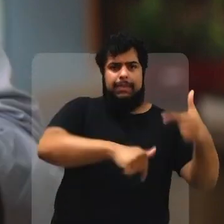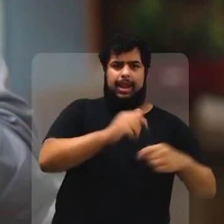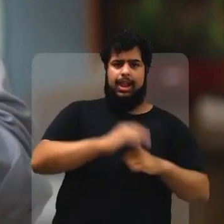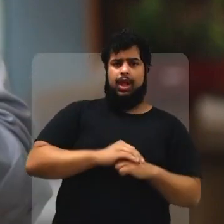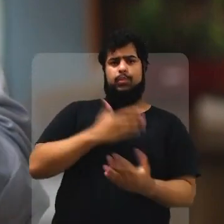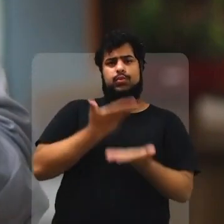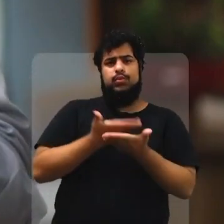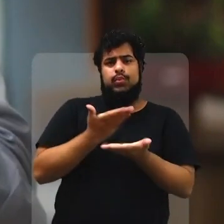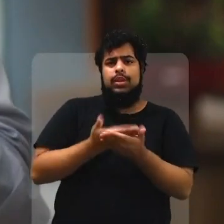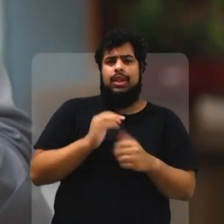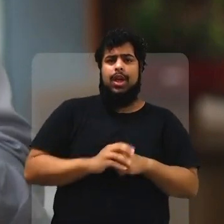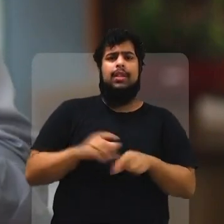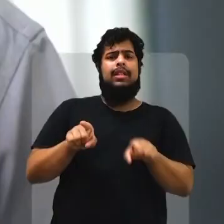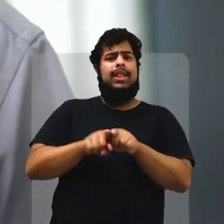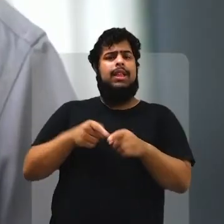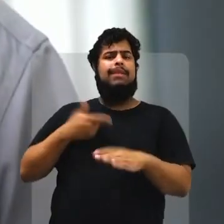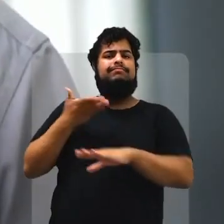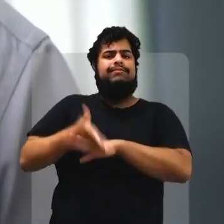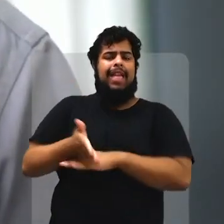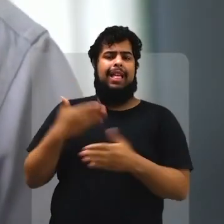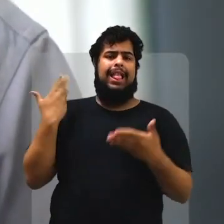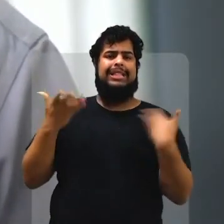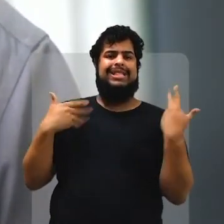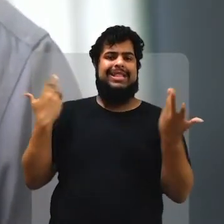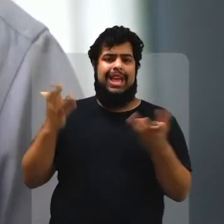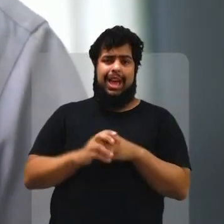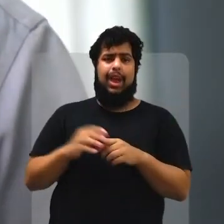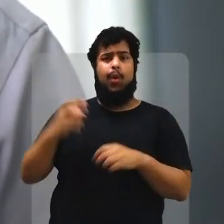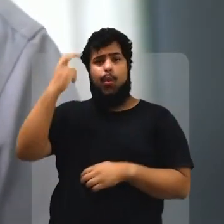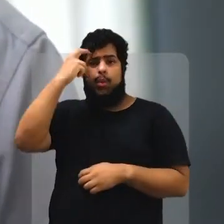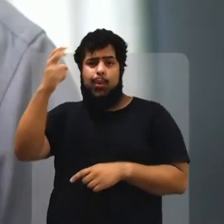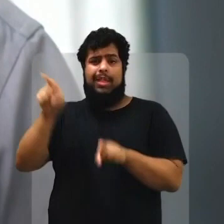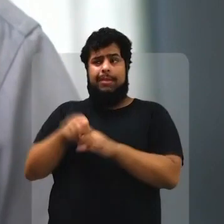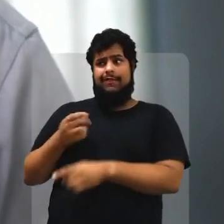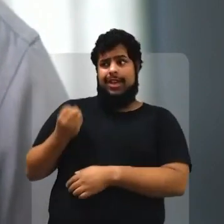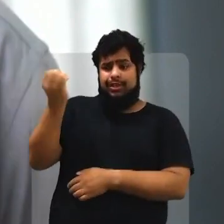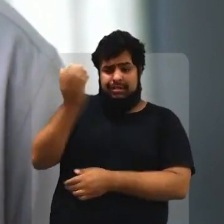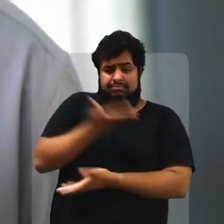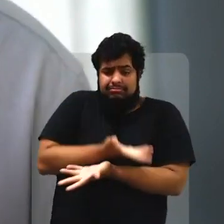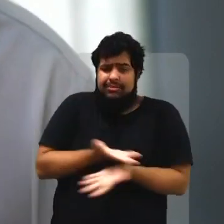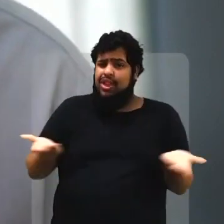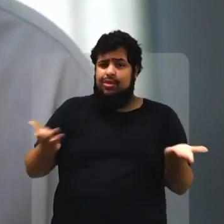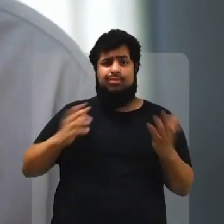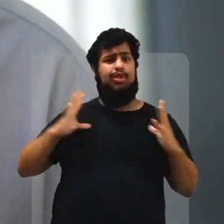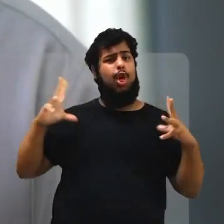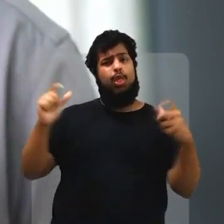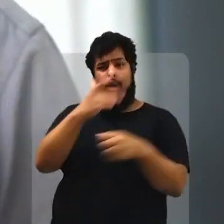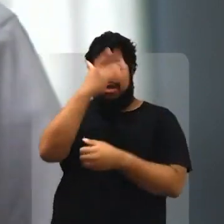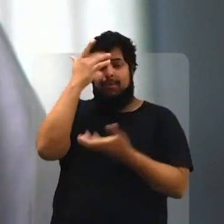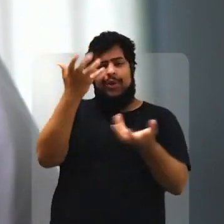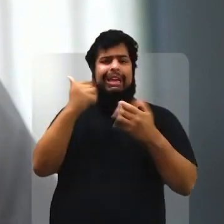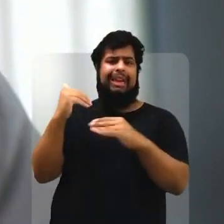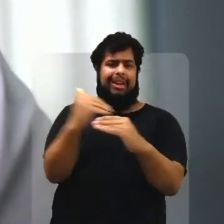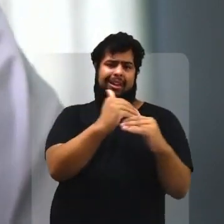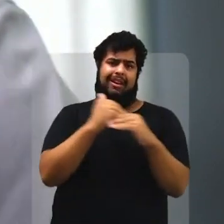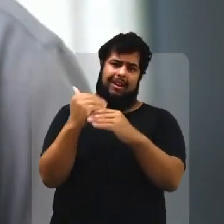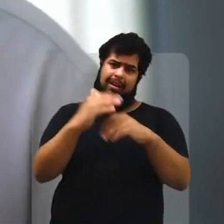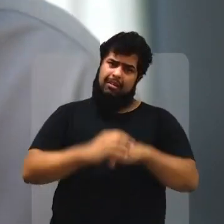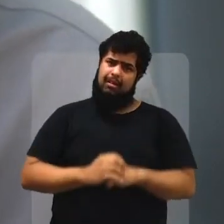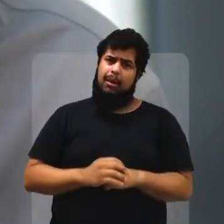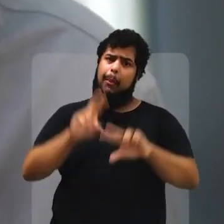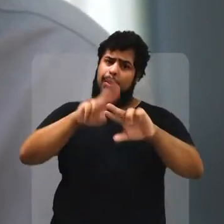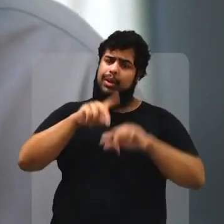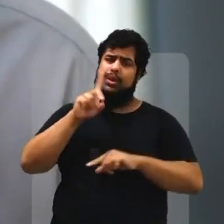tratamento e quer viver sua vida dignamente, trabalhando, estudando, tendo acesso ao lazer, à cultura,